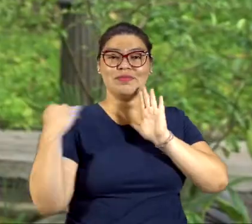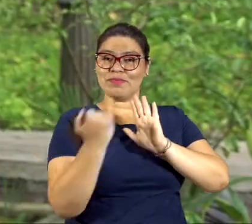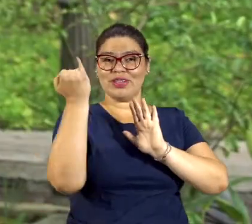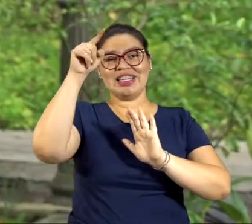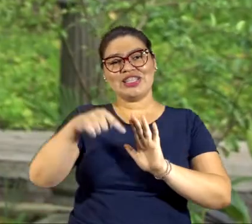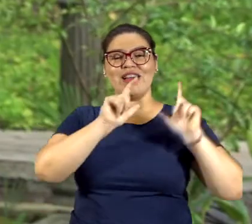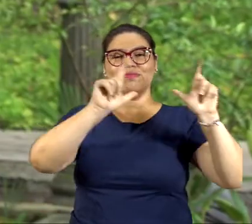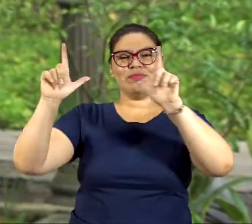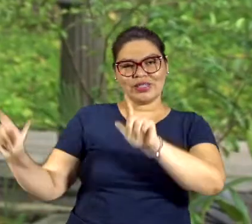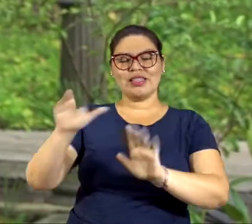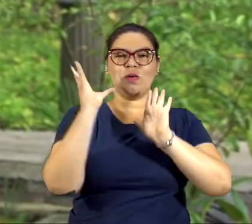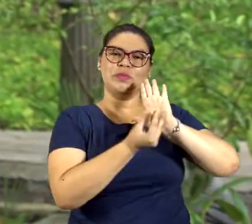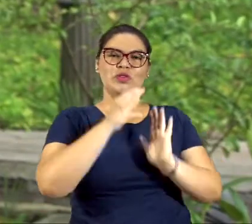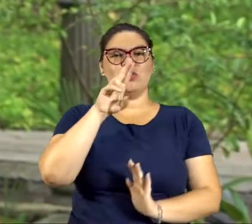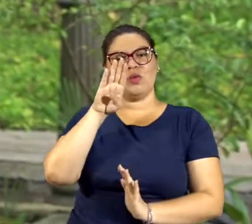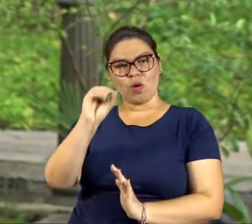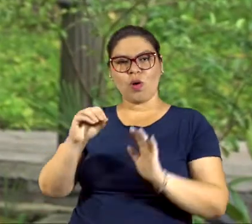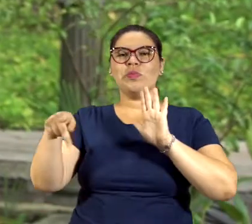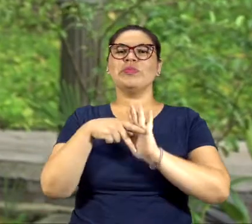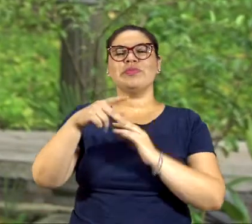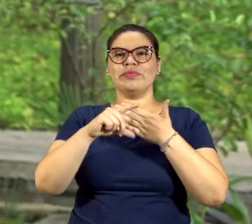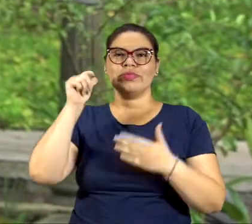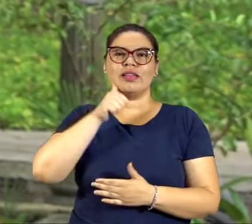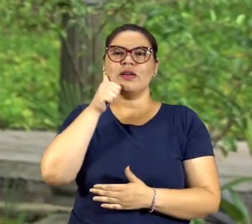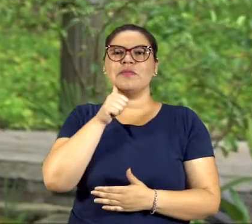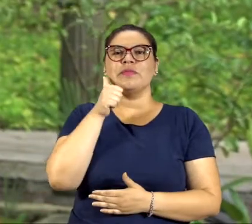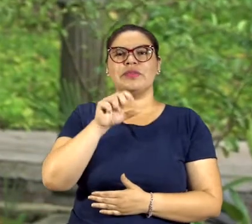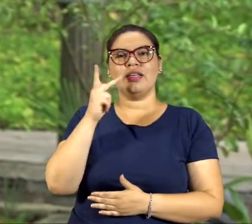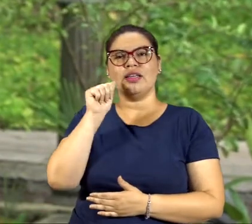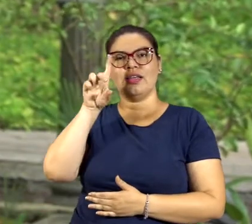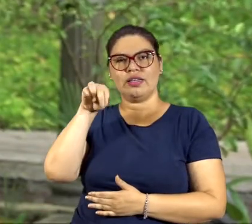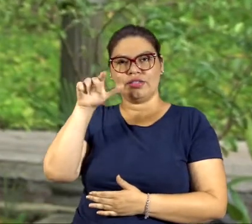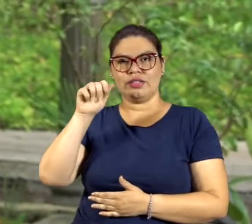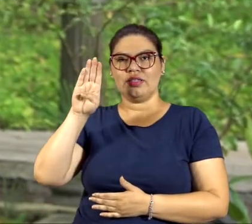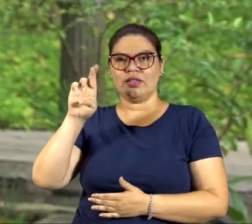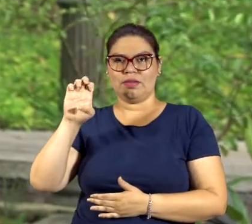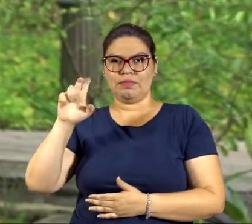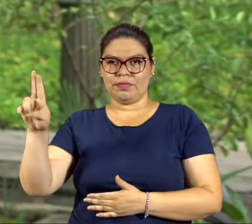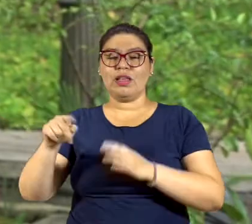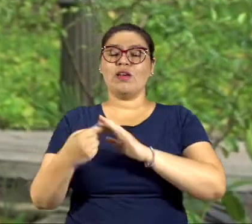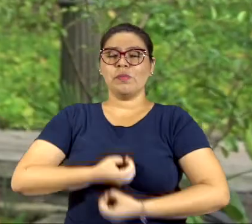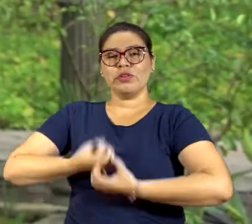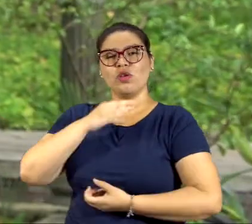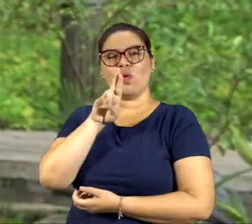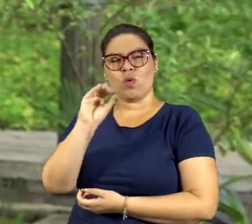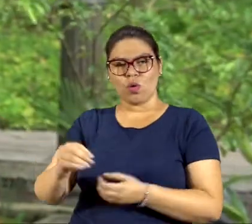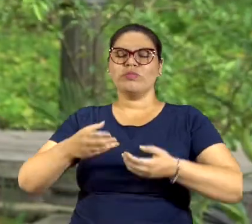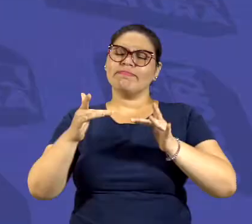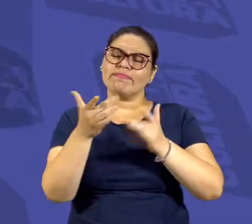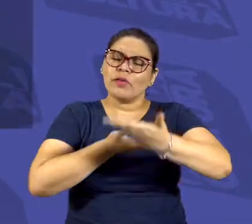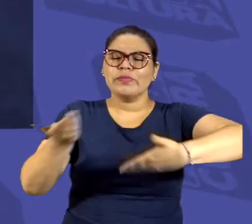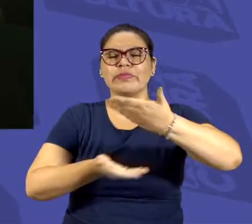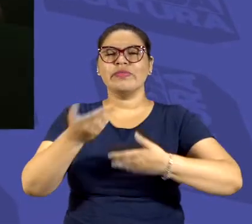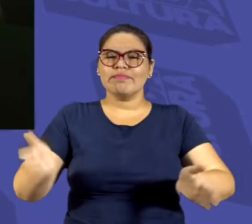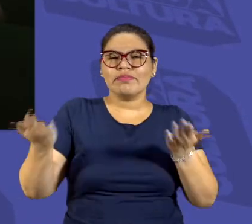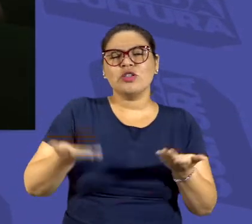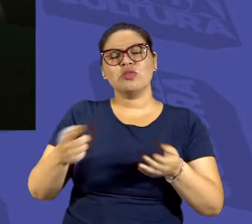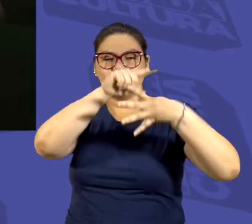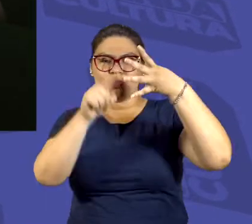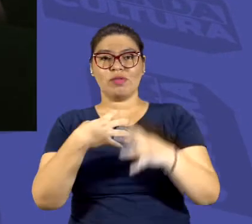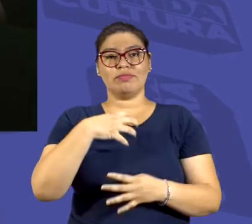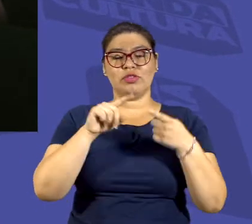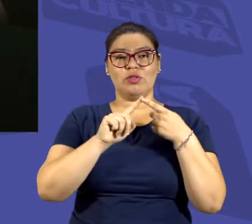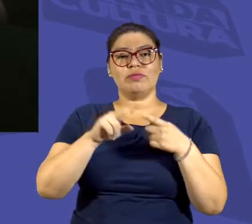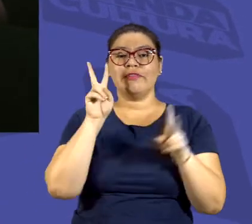Outro destaque da nossa agenda é a exposição Amazônia ao Cubo, da artista visual amazonense Adna Abreu. O projeto foi